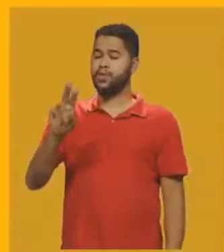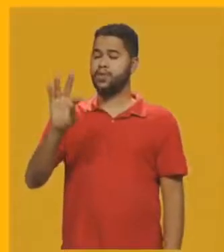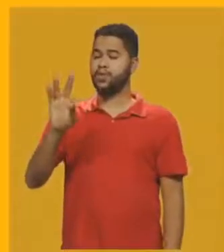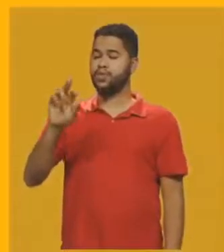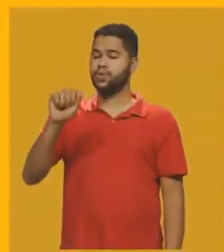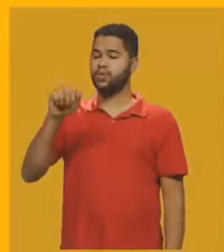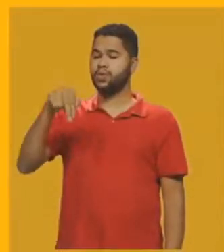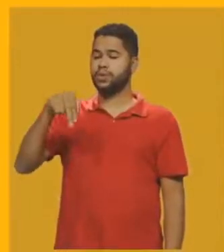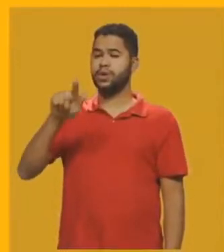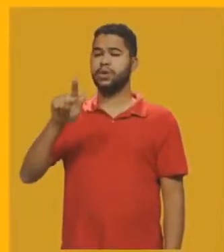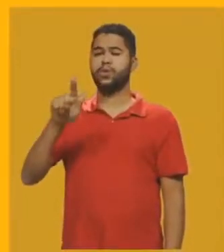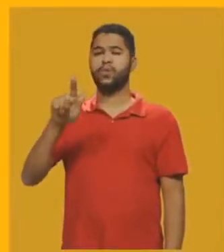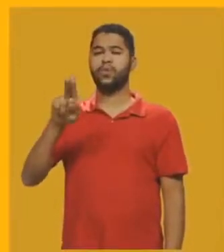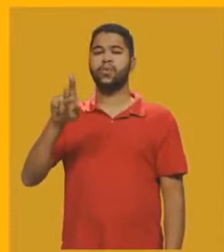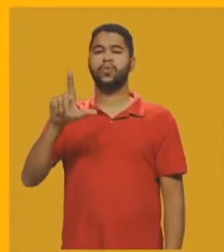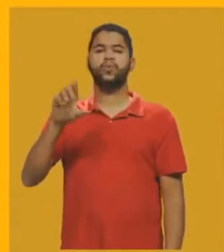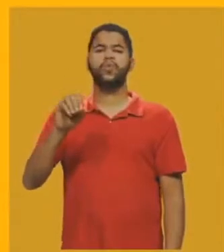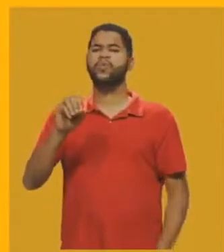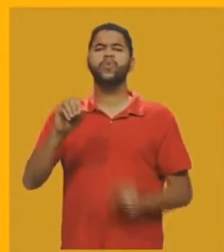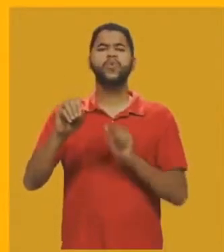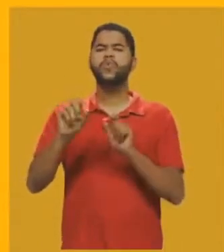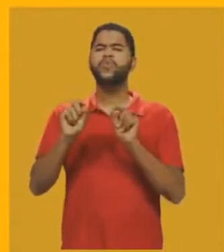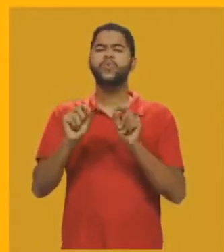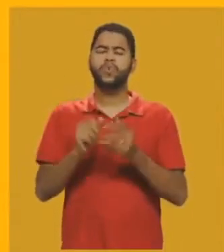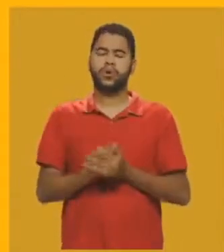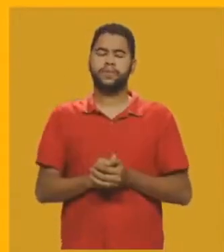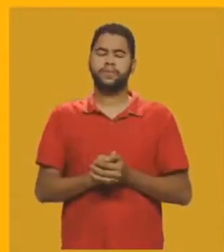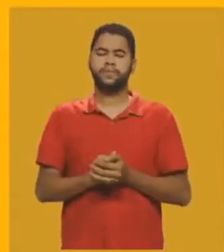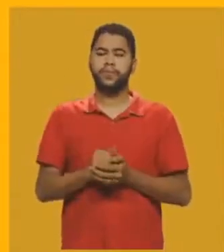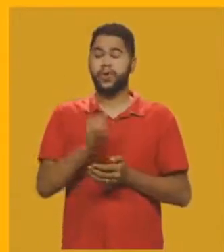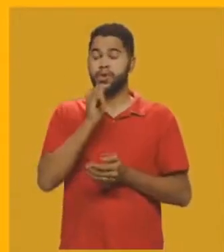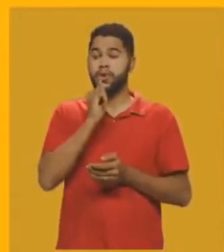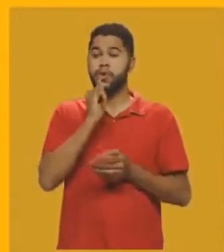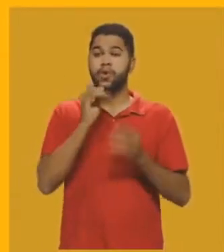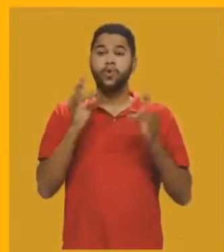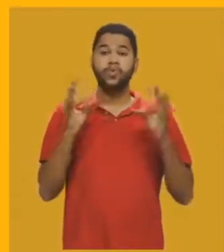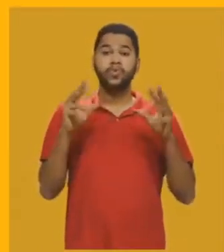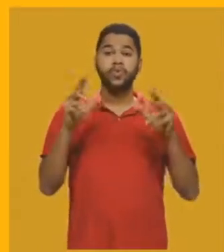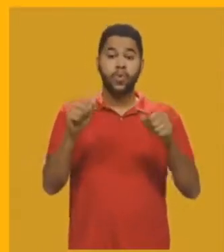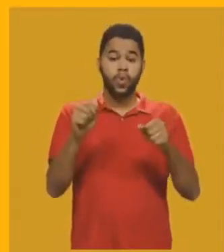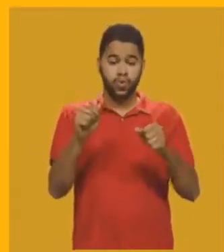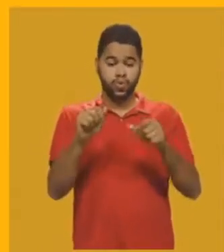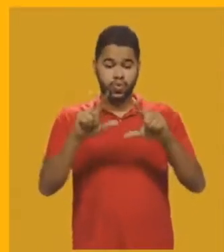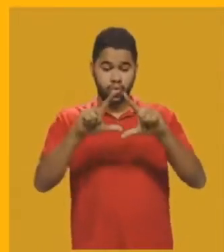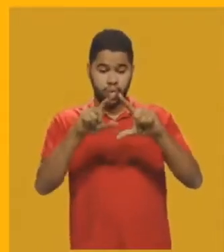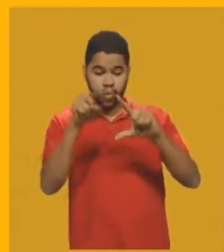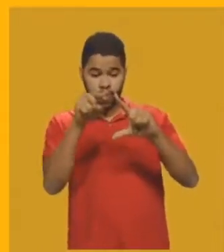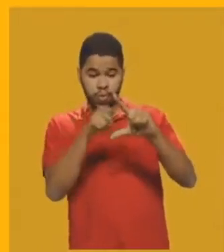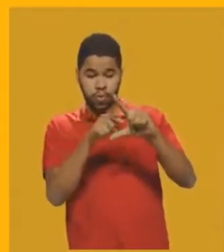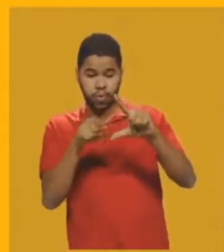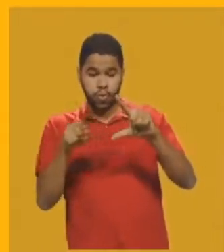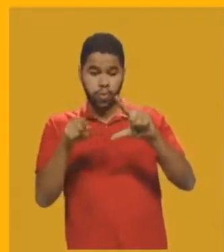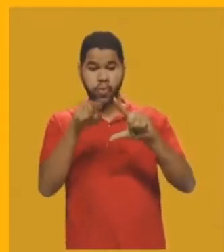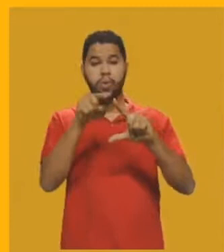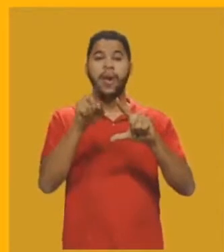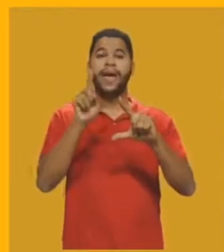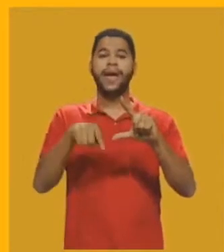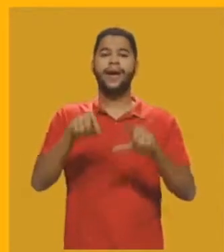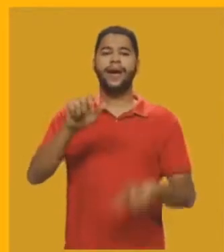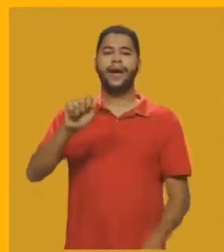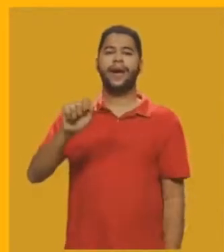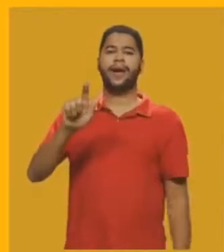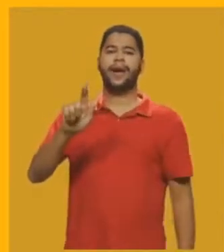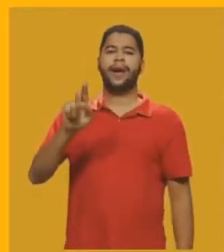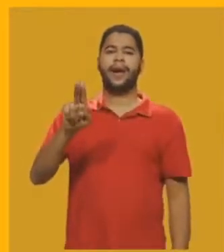acutângulo? quando todos os ângulos internos são agudos. Então